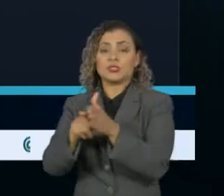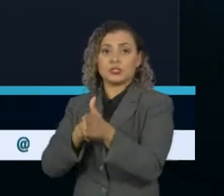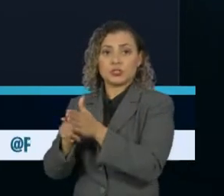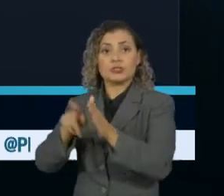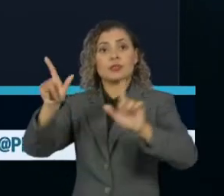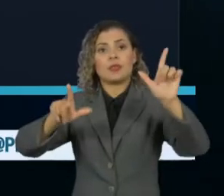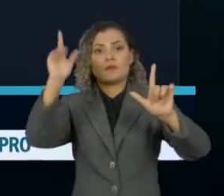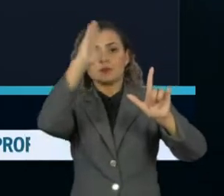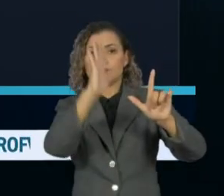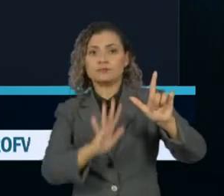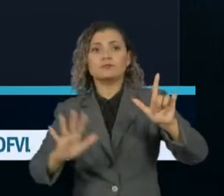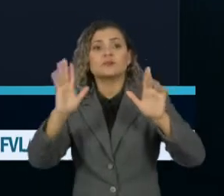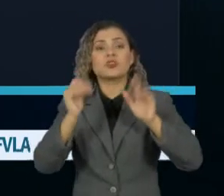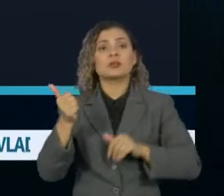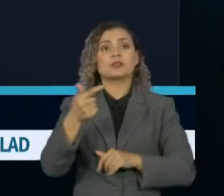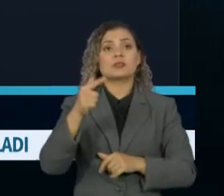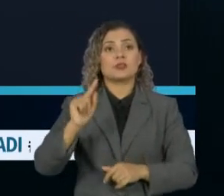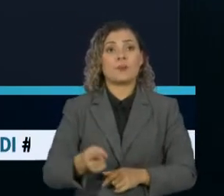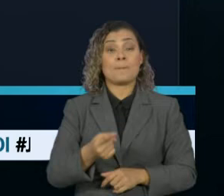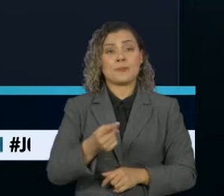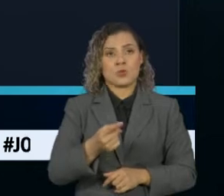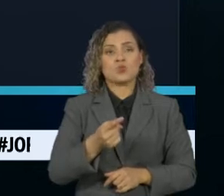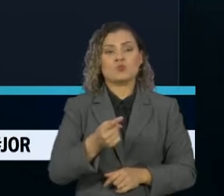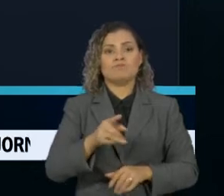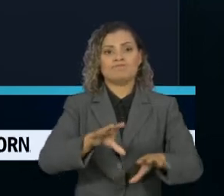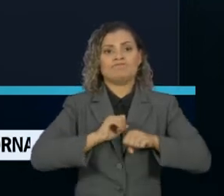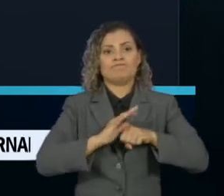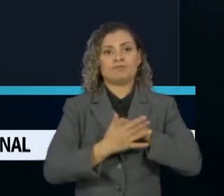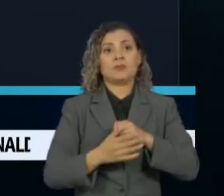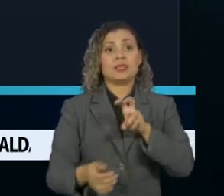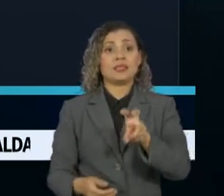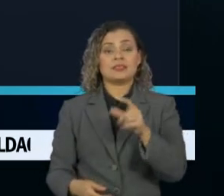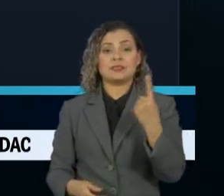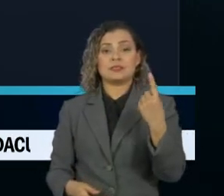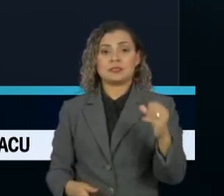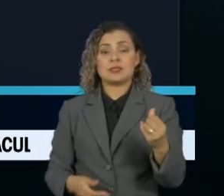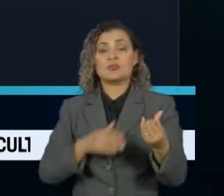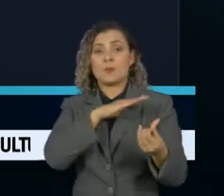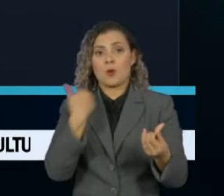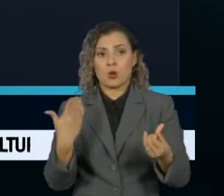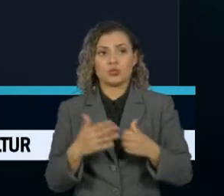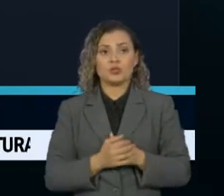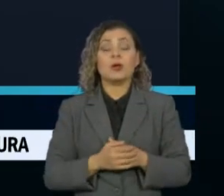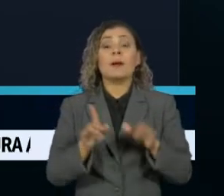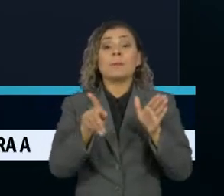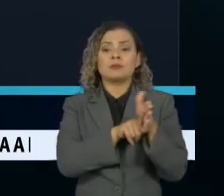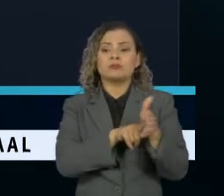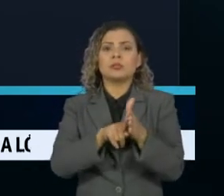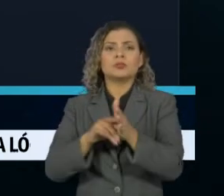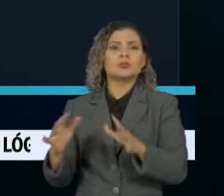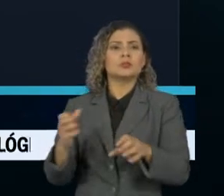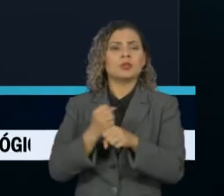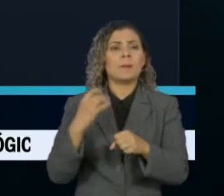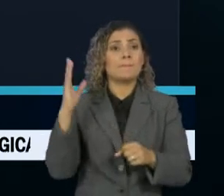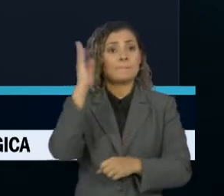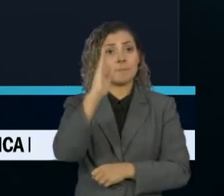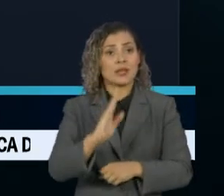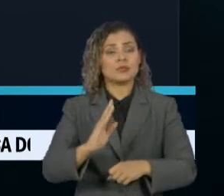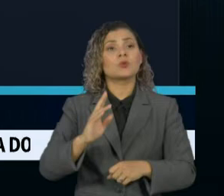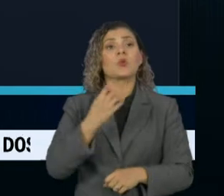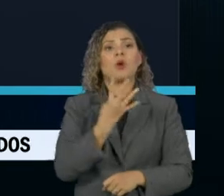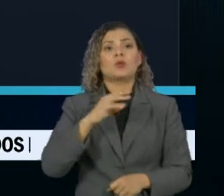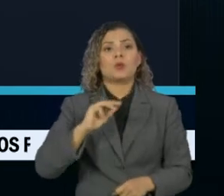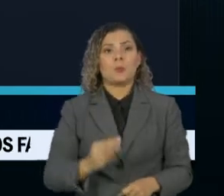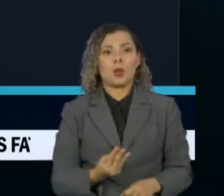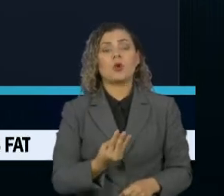veículos da imprensa, 17 mil novos diagnósticos e 516 mortes. Segundo o consórcio, o país totaliza 4